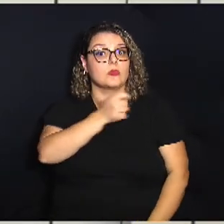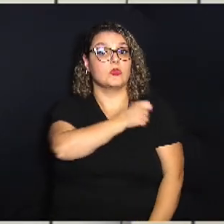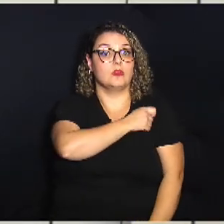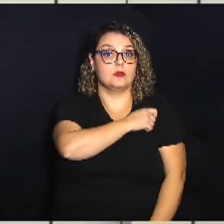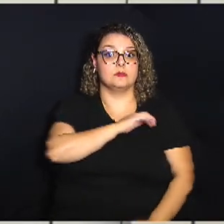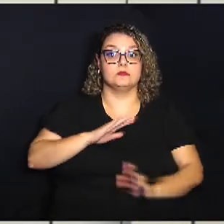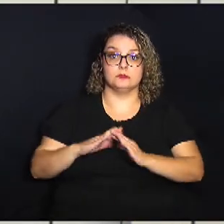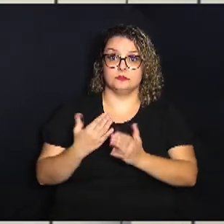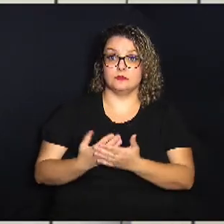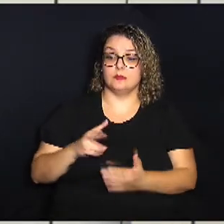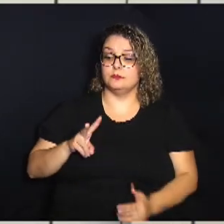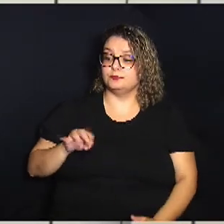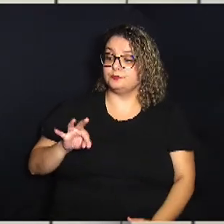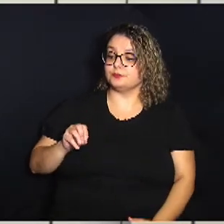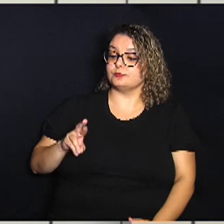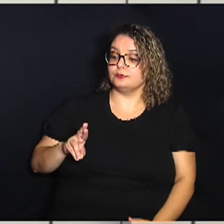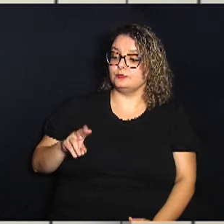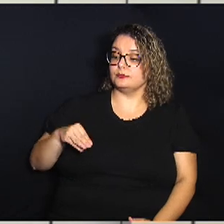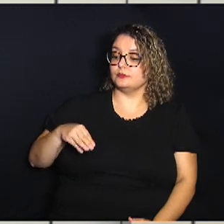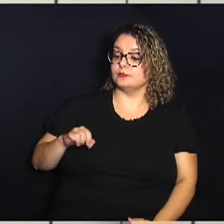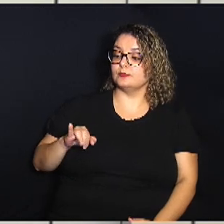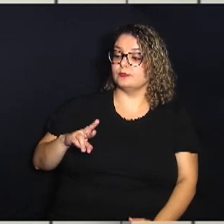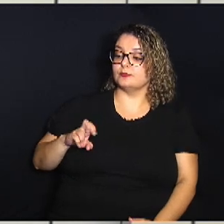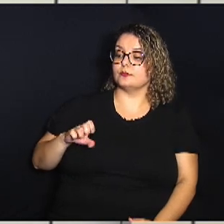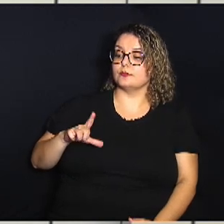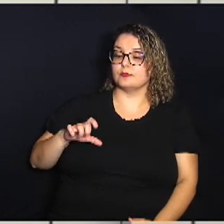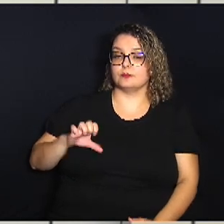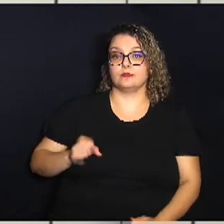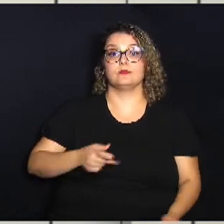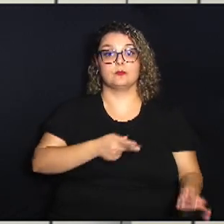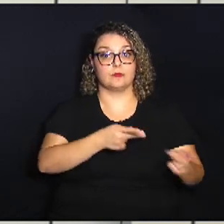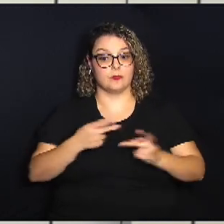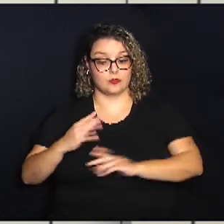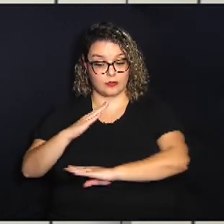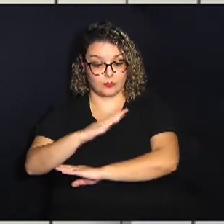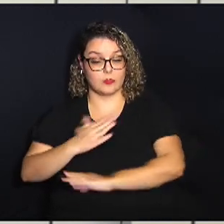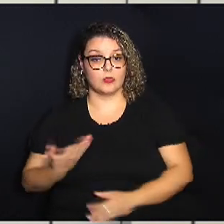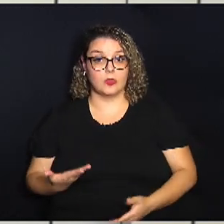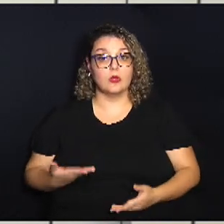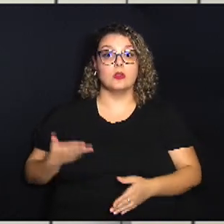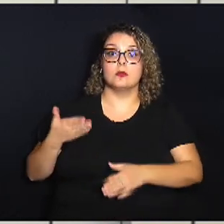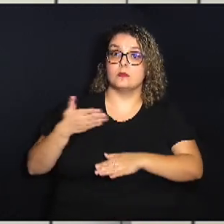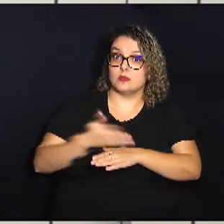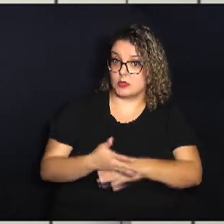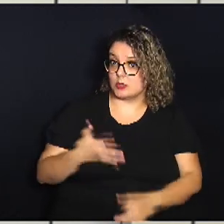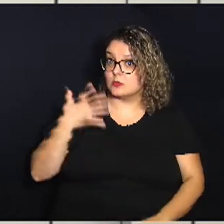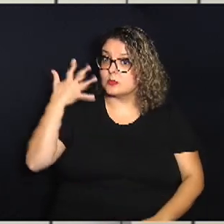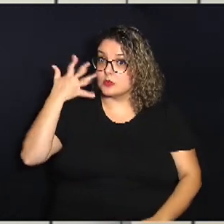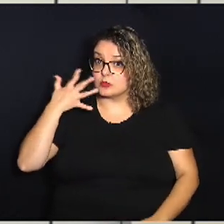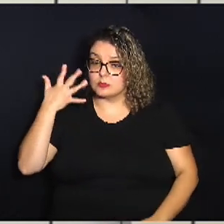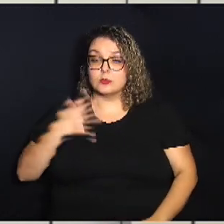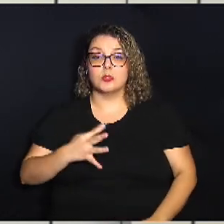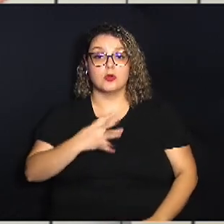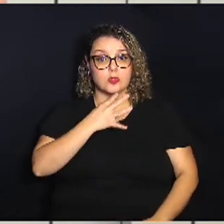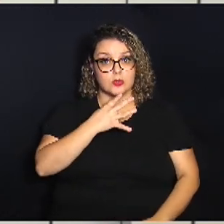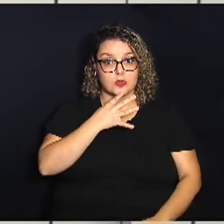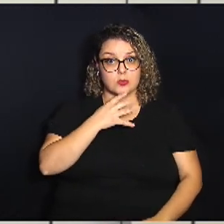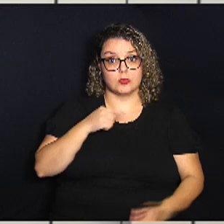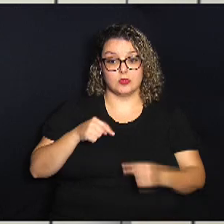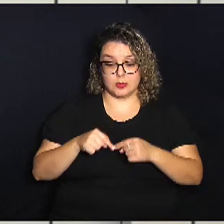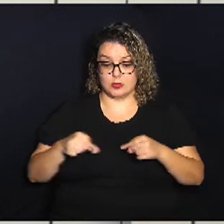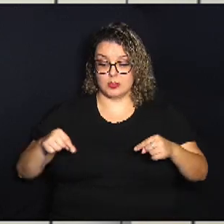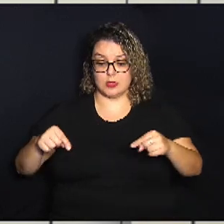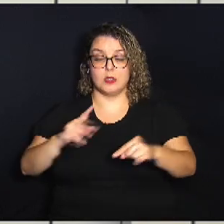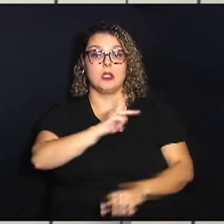colégio Vitor Meirelles visitaram a Câmara de Campinas participaram de uma palestra conheceram a sala da